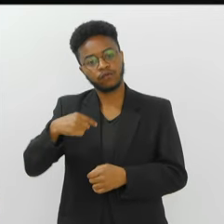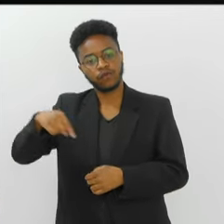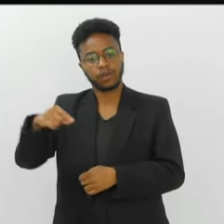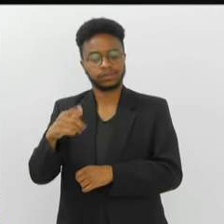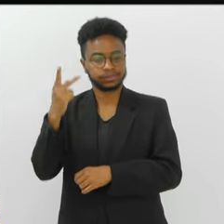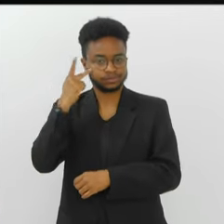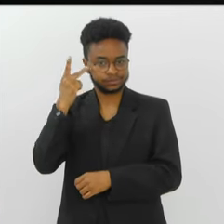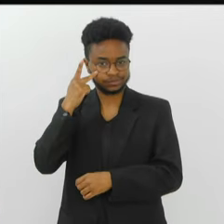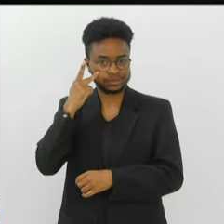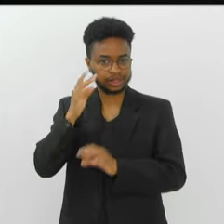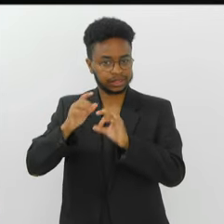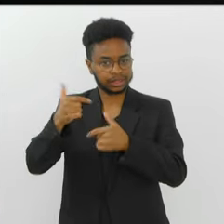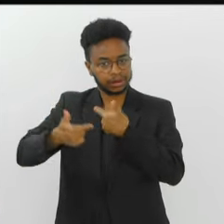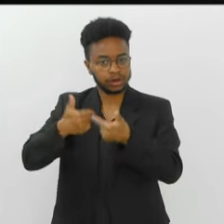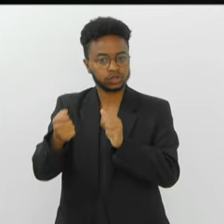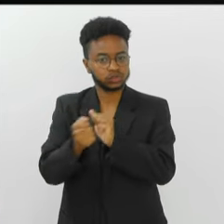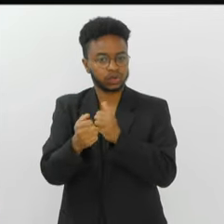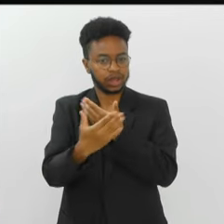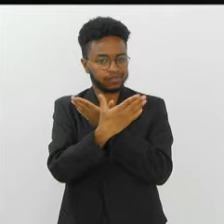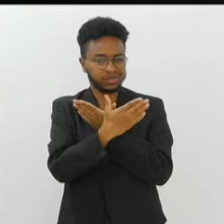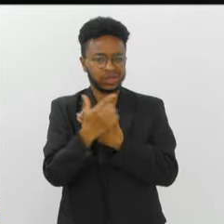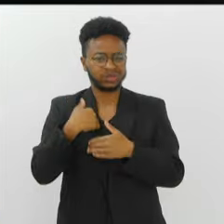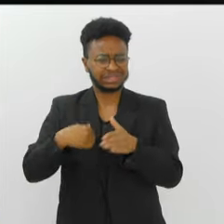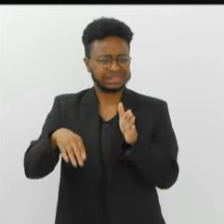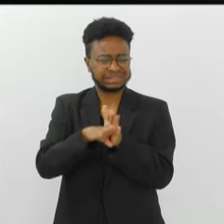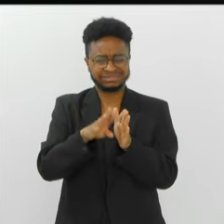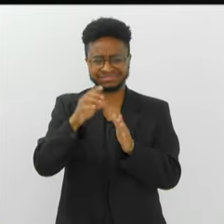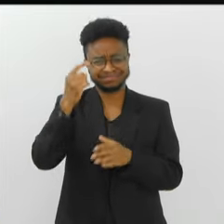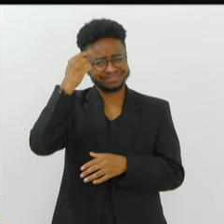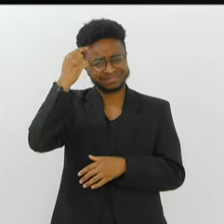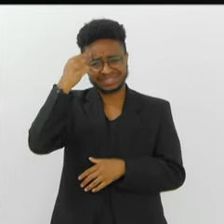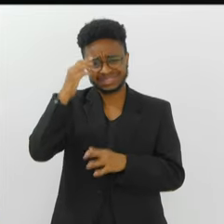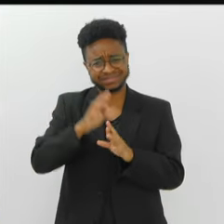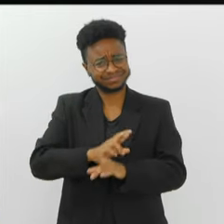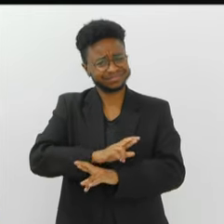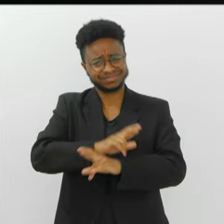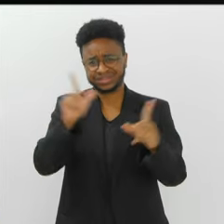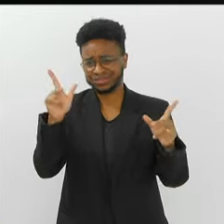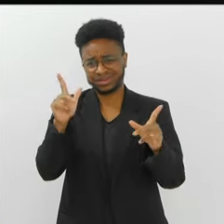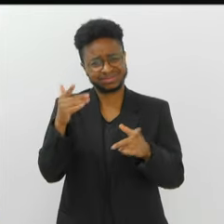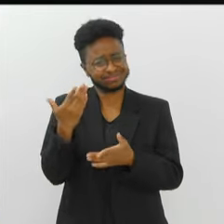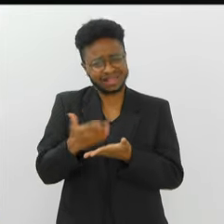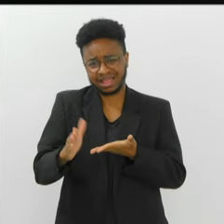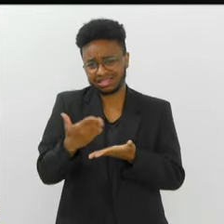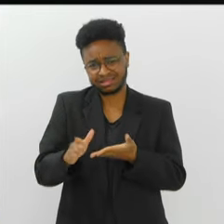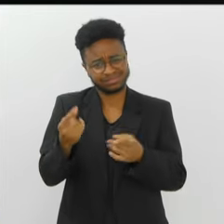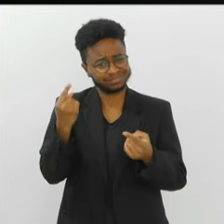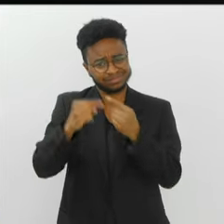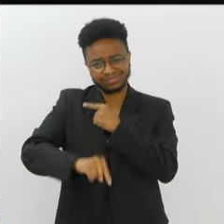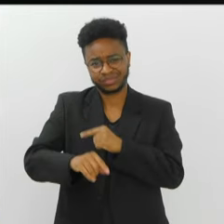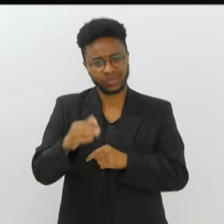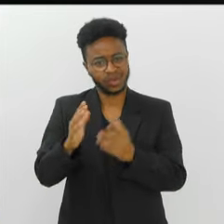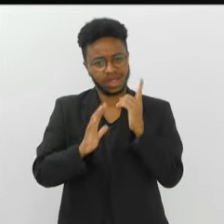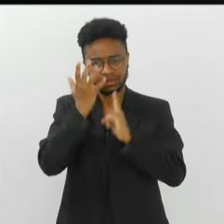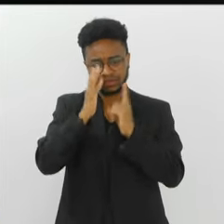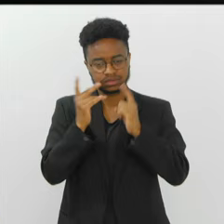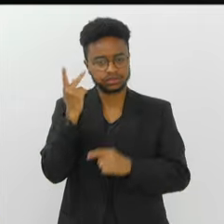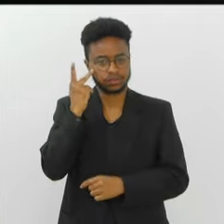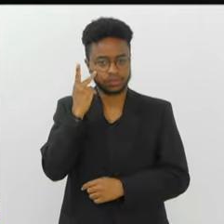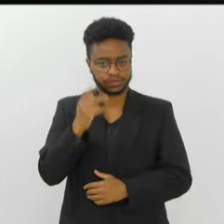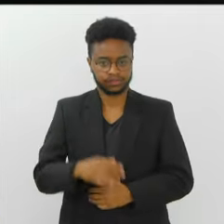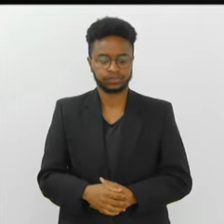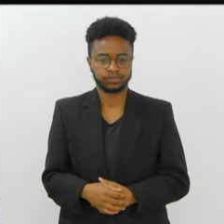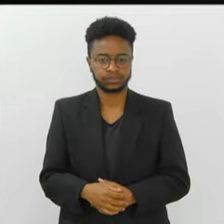fazer Gaviões, eu fui com uma cabeça totalmente nada a ver com o Carnaval de São Paulo.